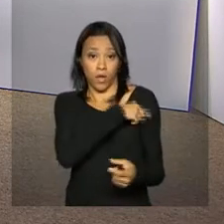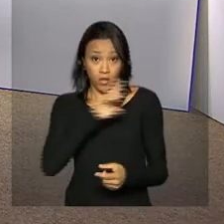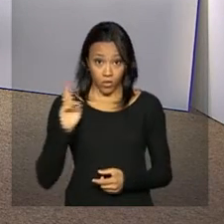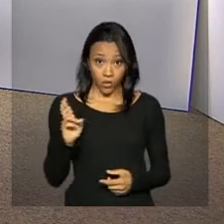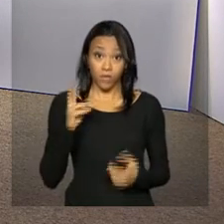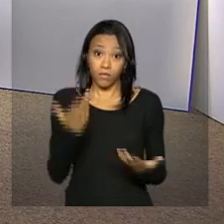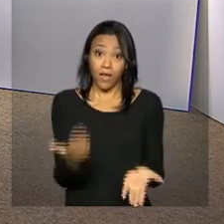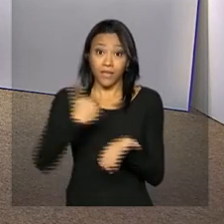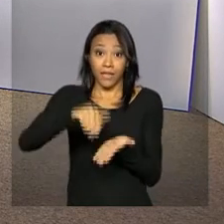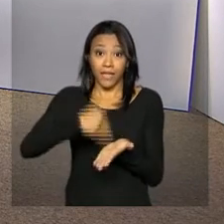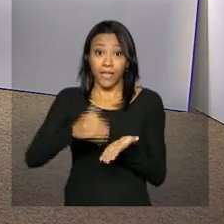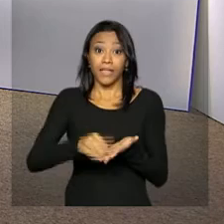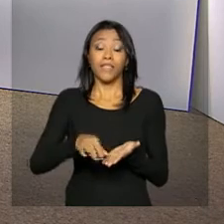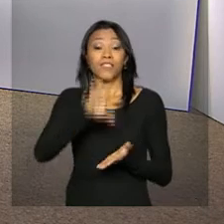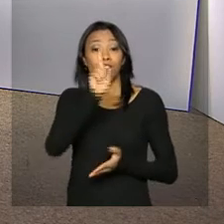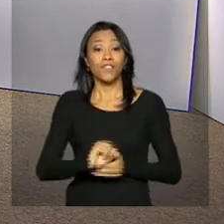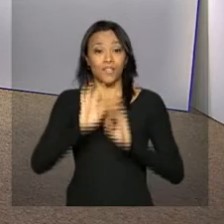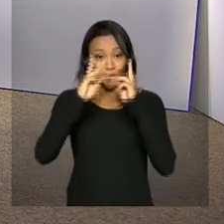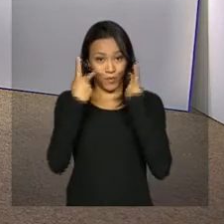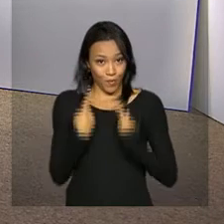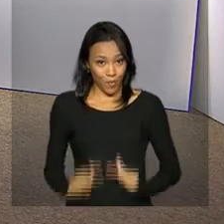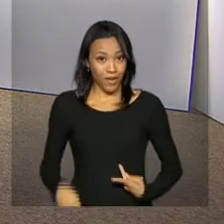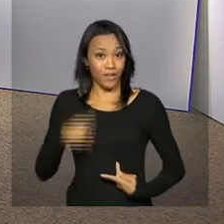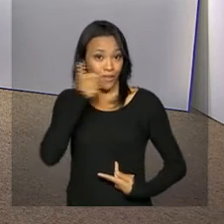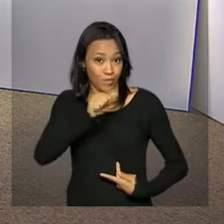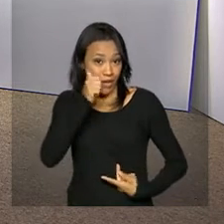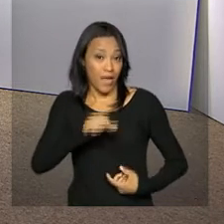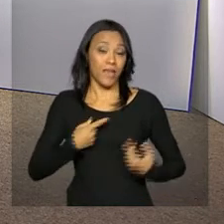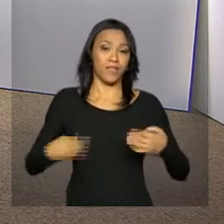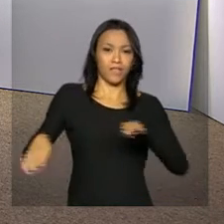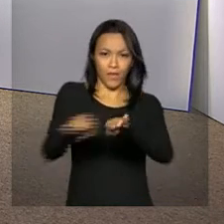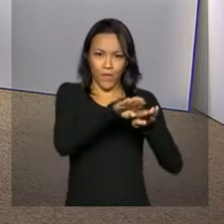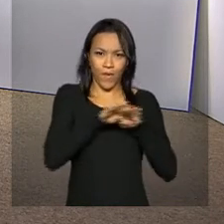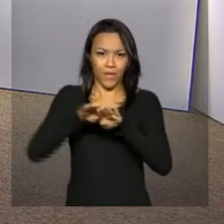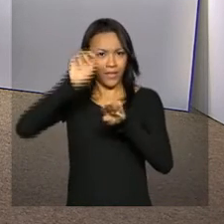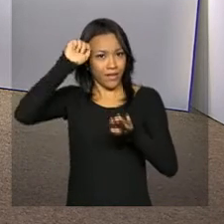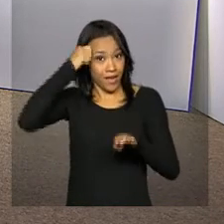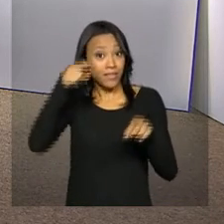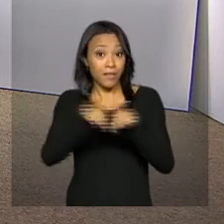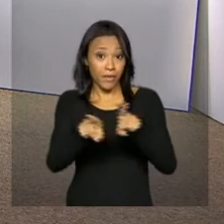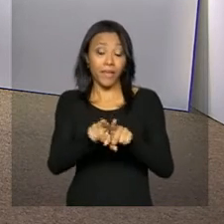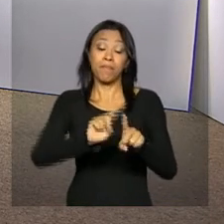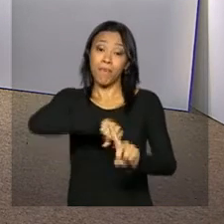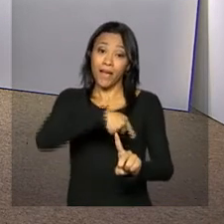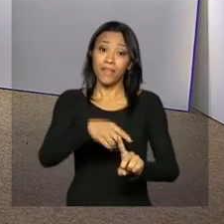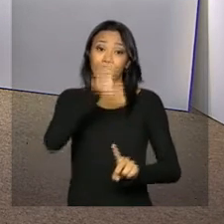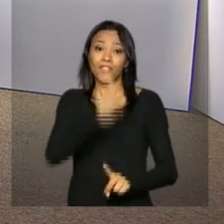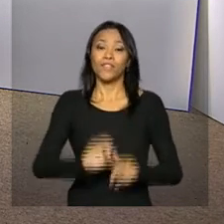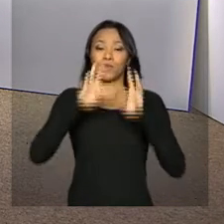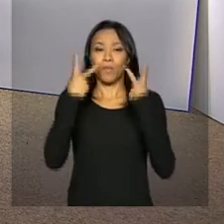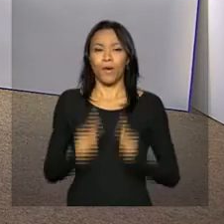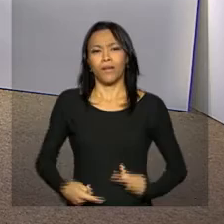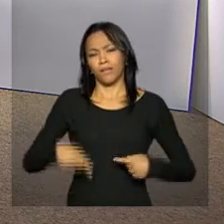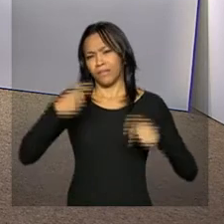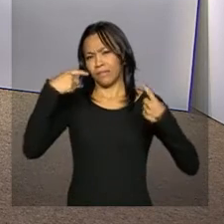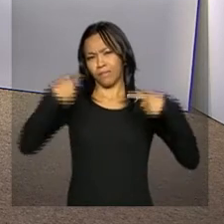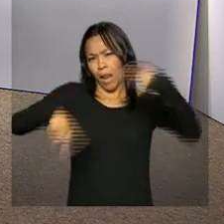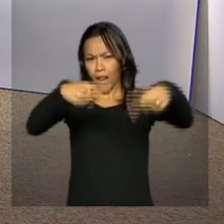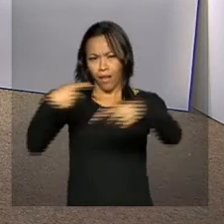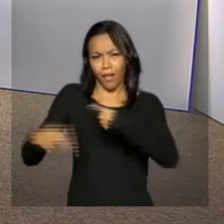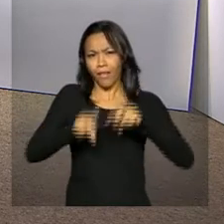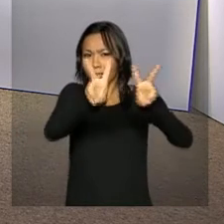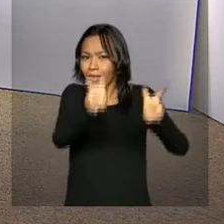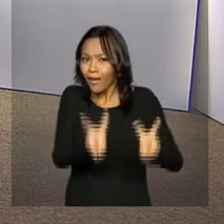a Secretaria de Direitos Humanos do Ministério das Mulheres, da Igualdade Racial e dos Direitos Humanos vai debater as ações que estão sendo